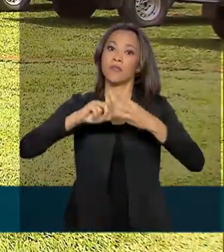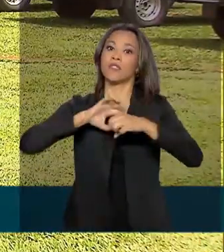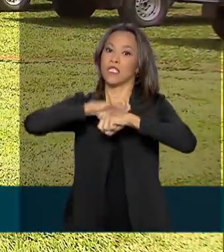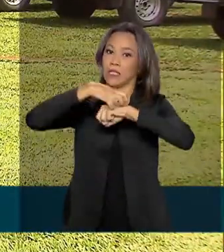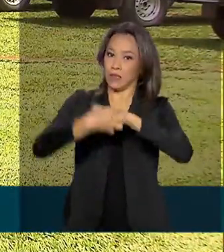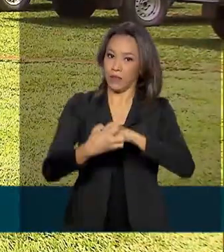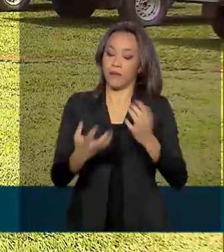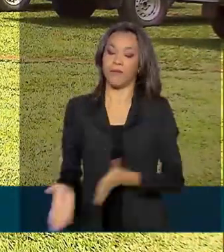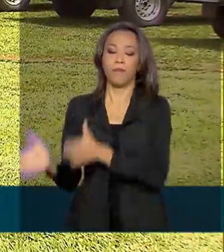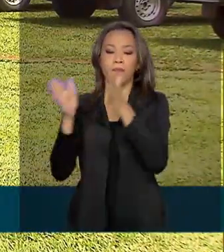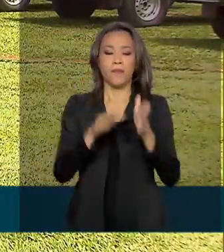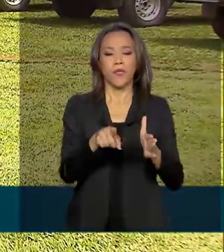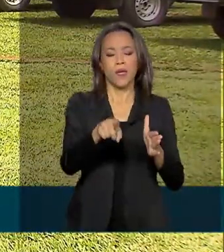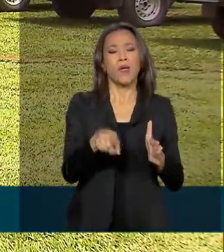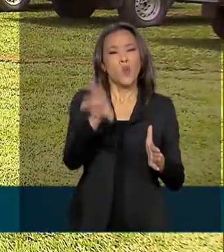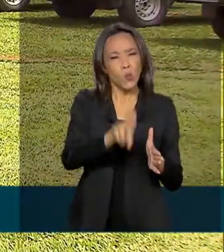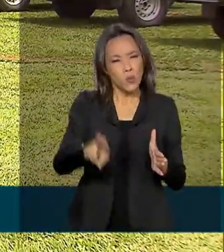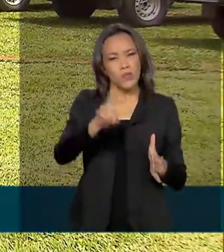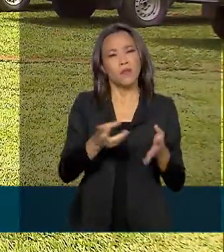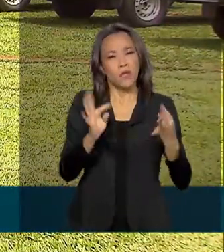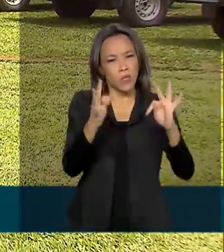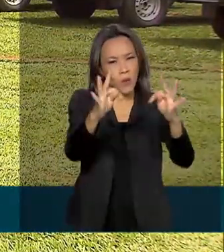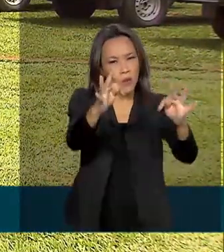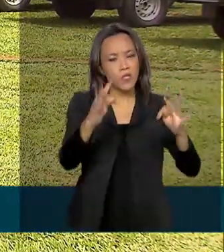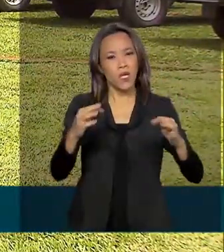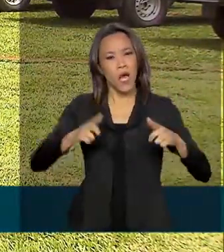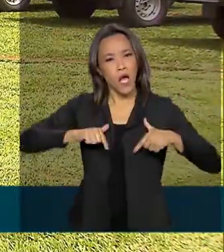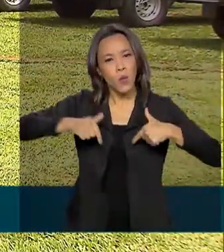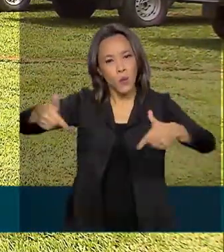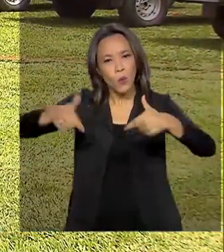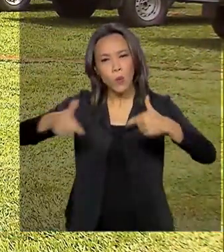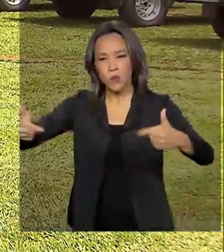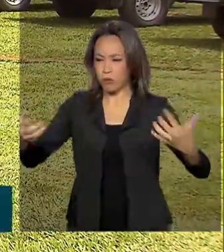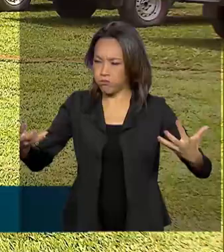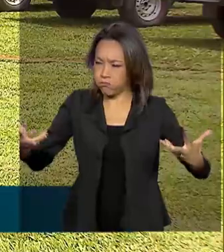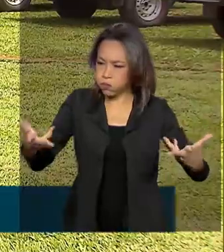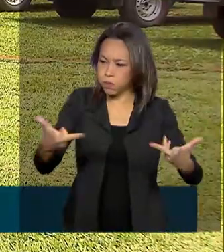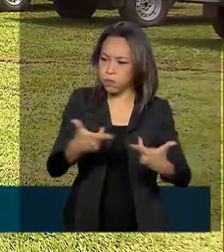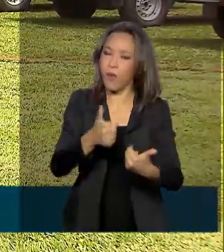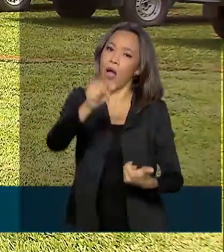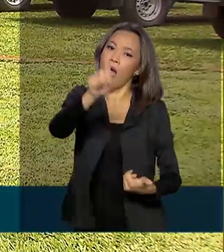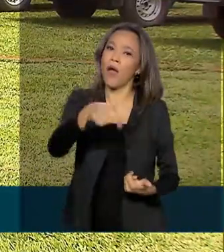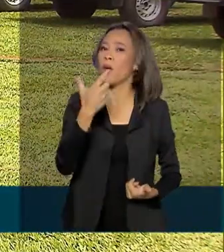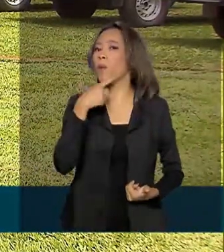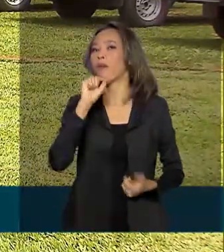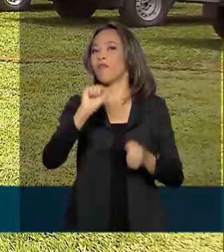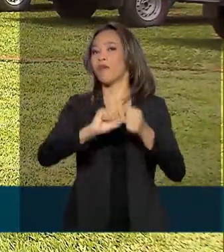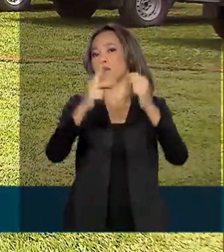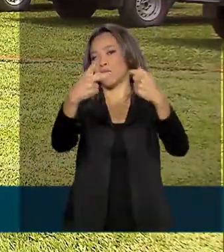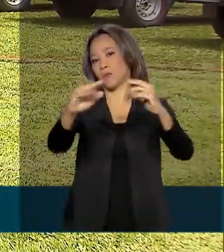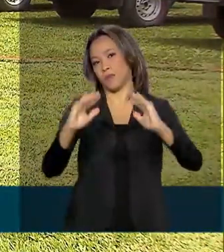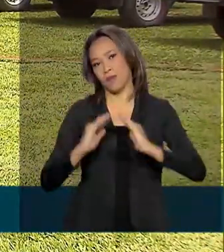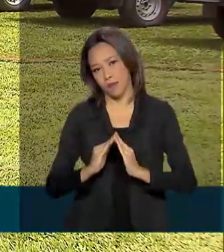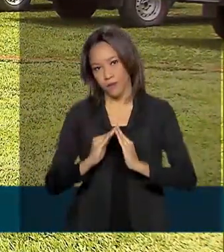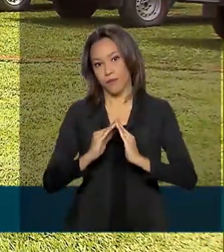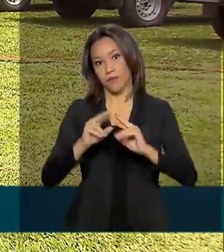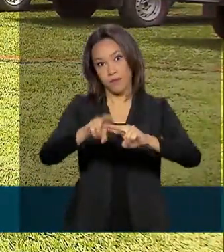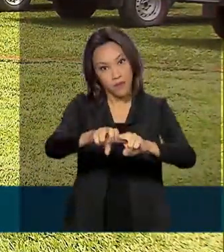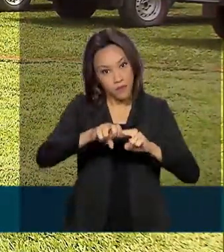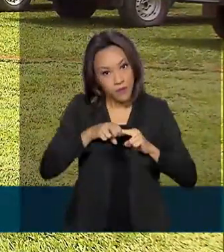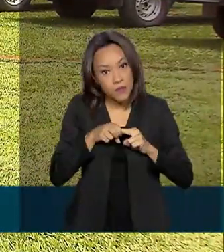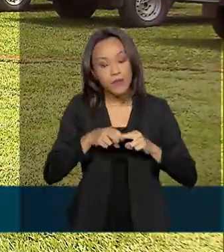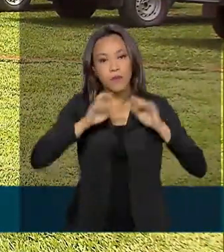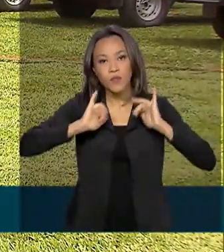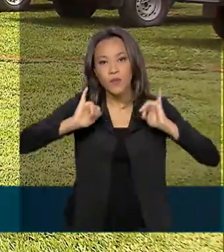tecnologias sejam eficazes, o combate mais eficiente ainda é aquele feito em casa. Por isso, a